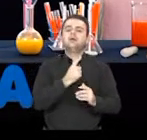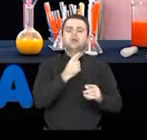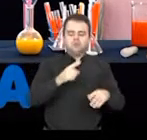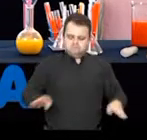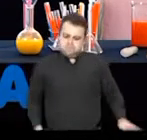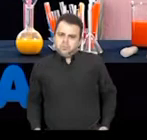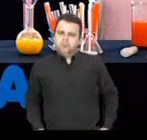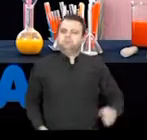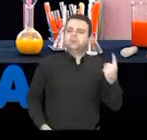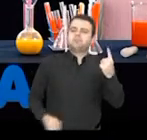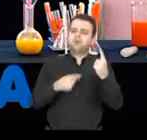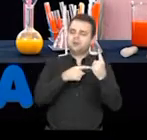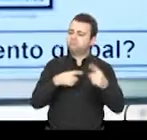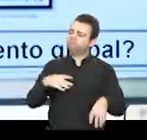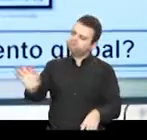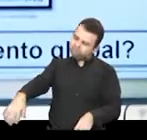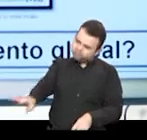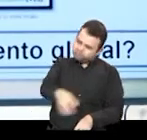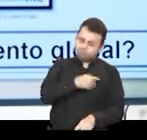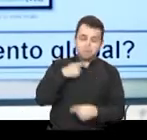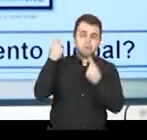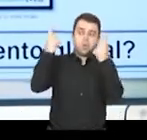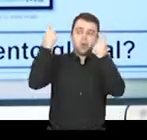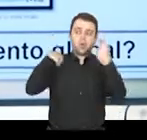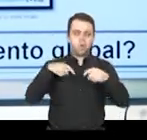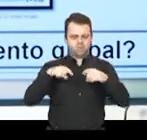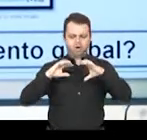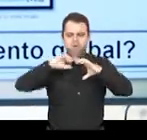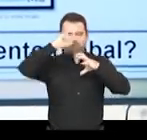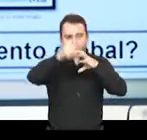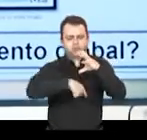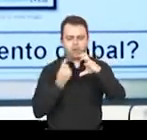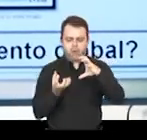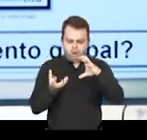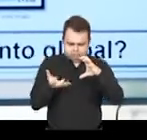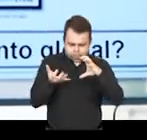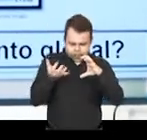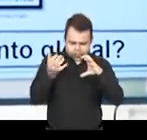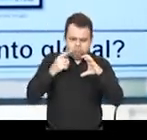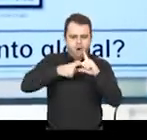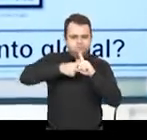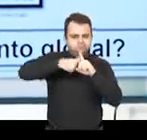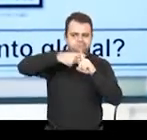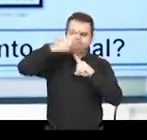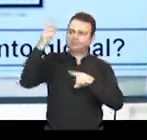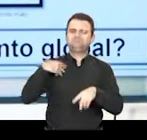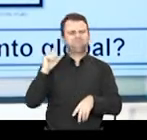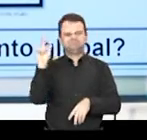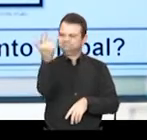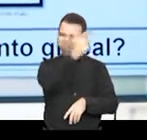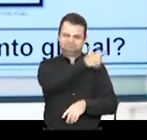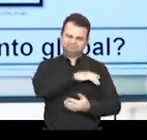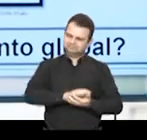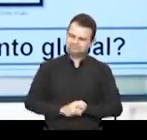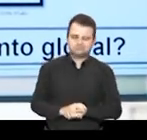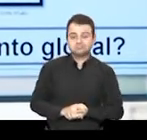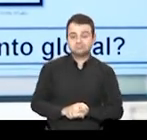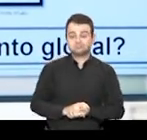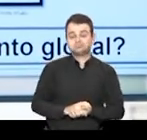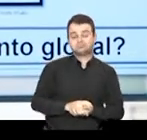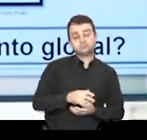pinguim diz, eu não me preocupo com aquecimento global, porque sei que ele não existe.